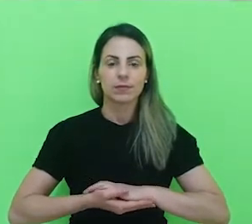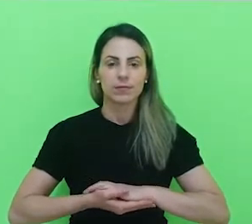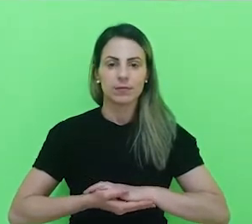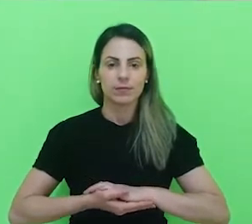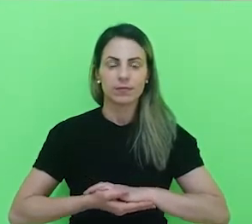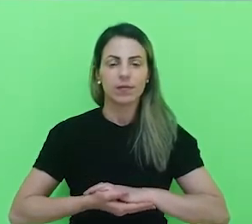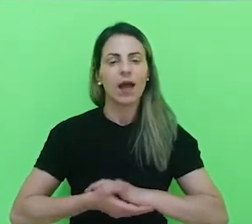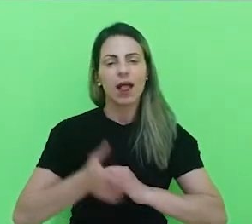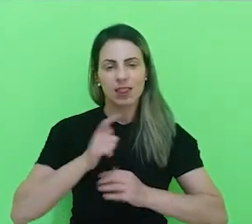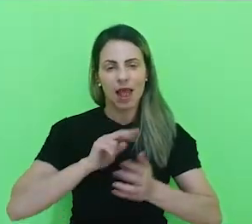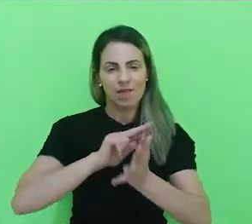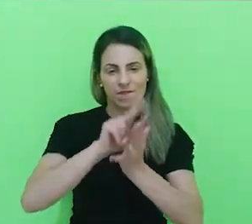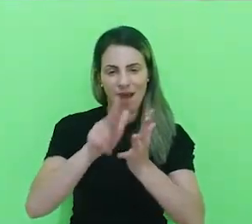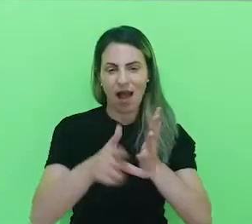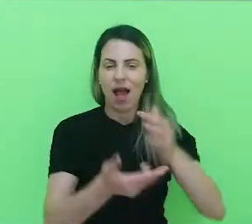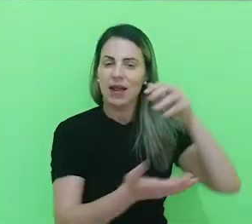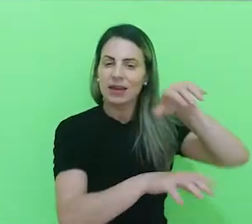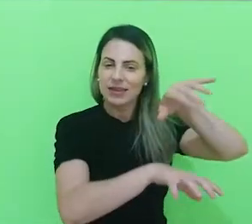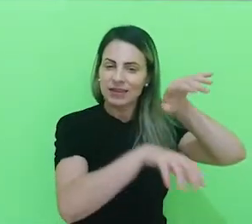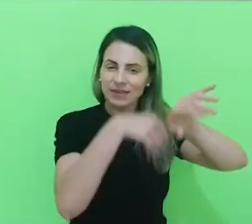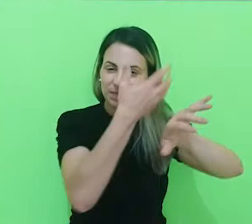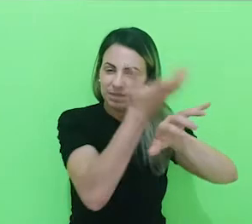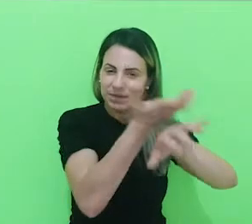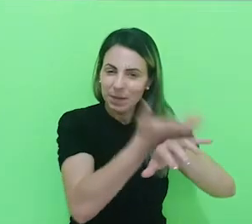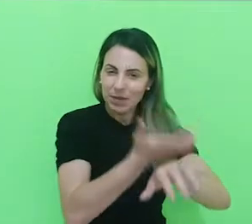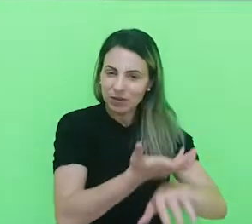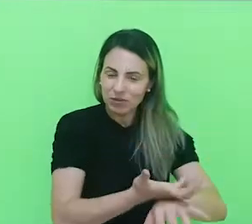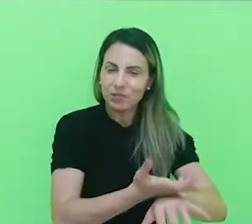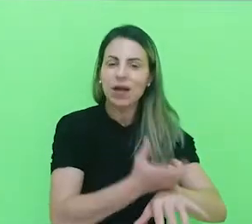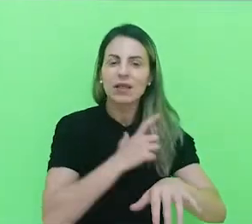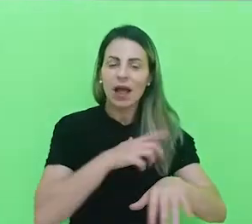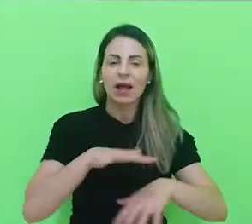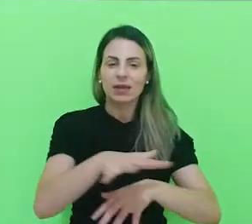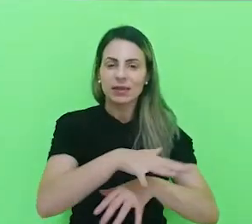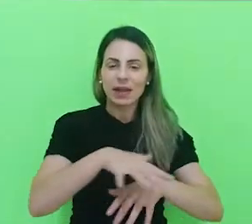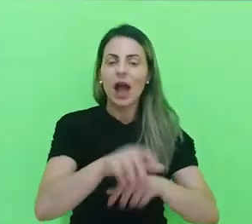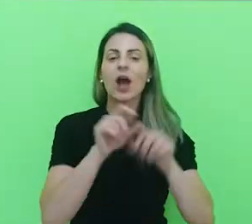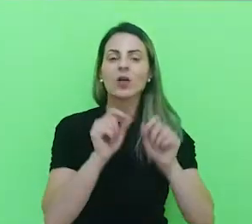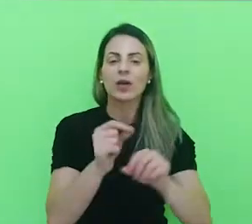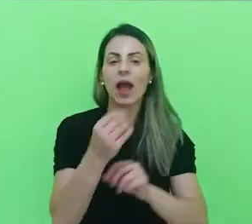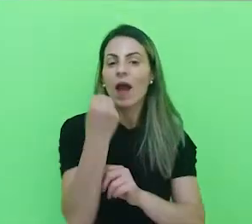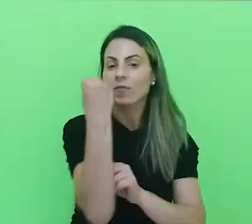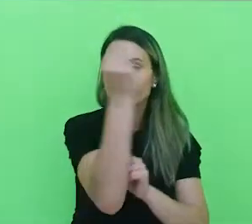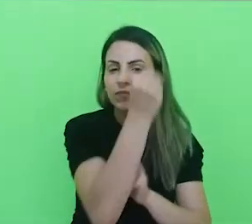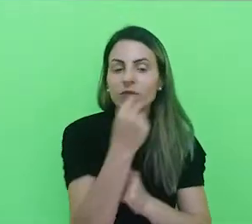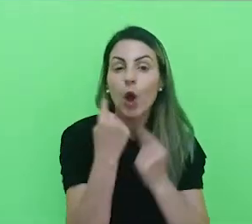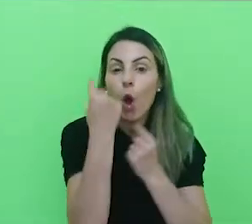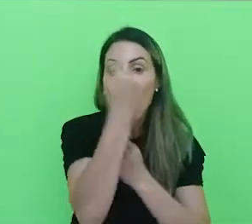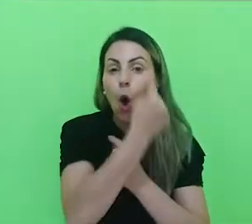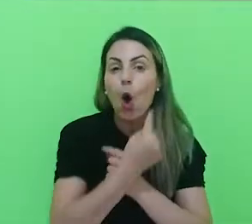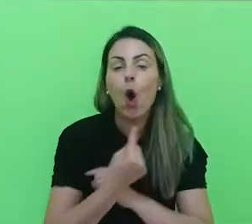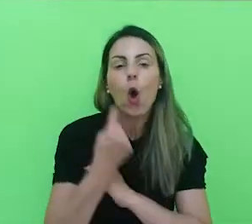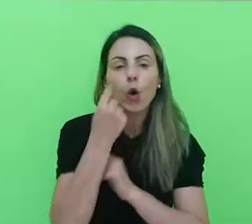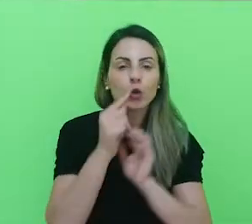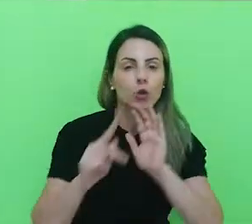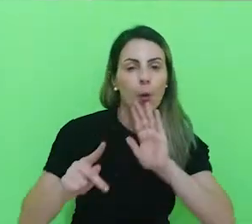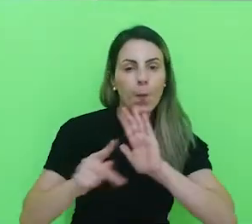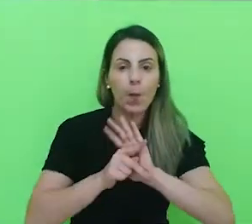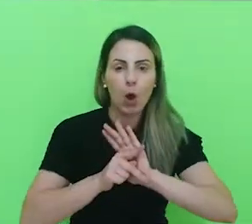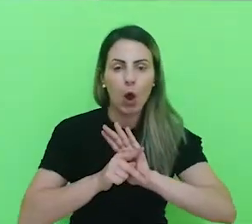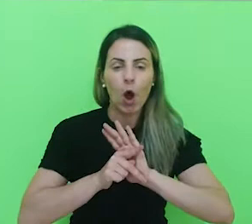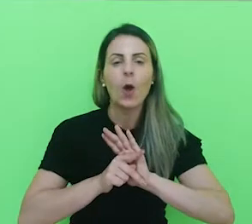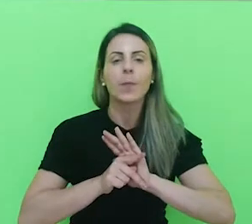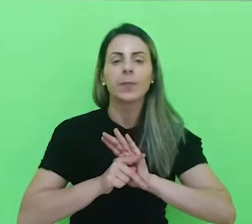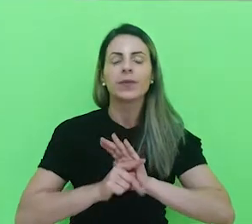Temos diversas disciplinas, a que mais me encanta seriam os procedimentos faciais, e algo que